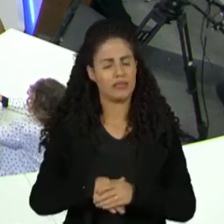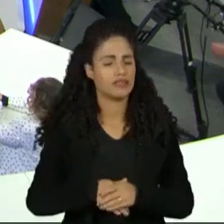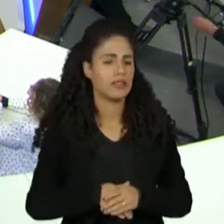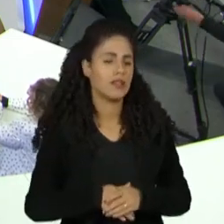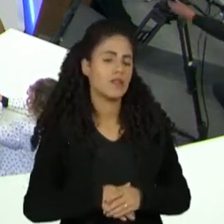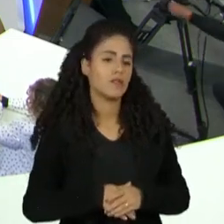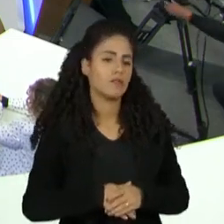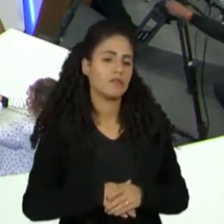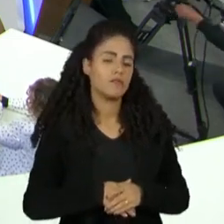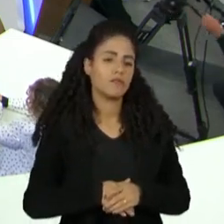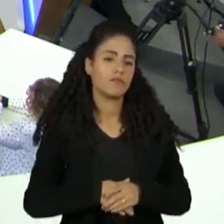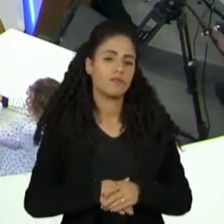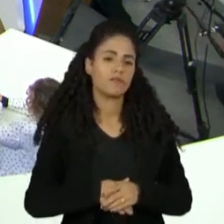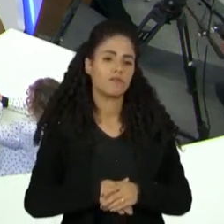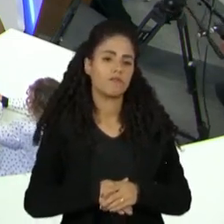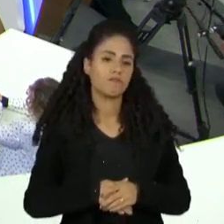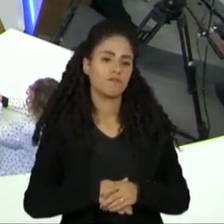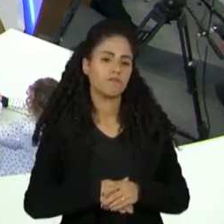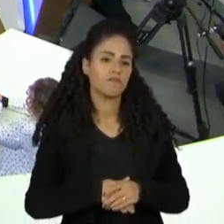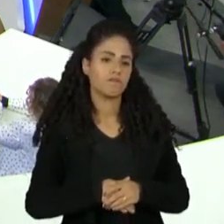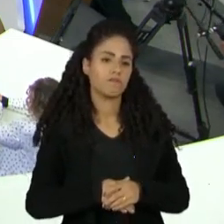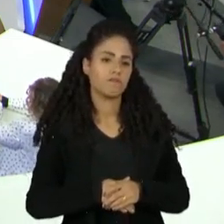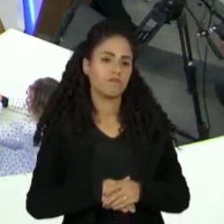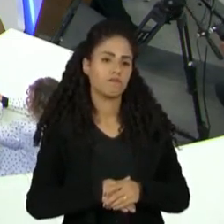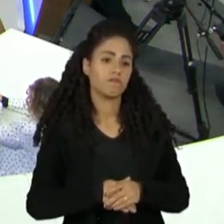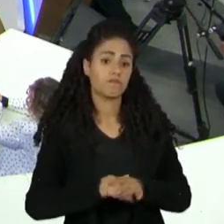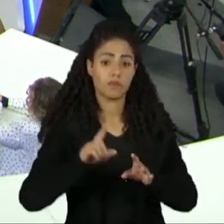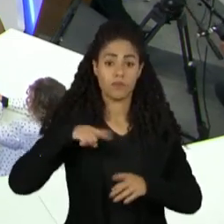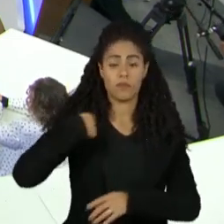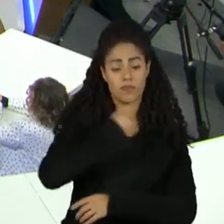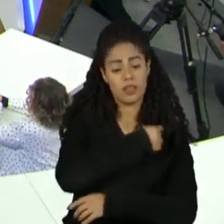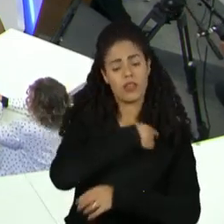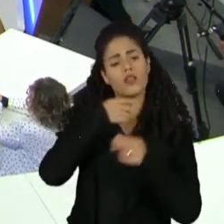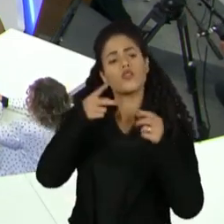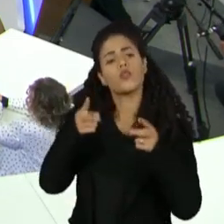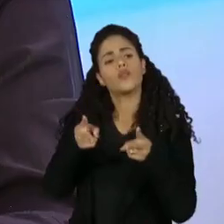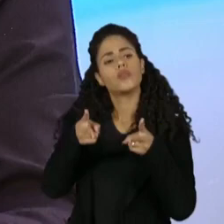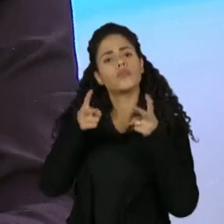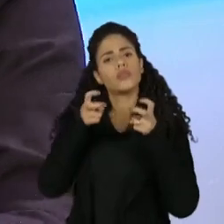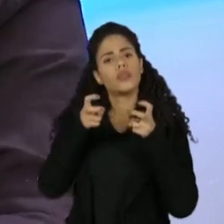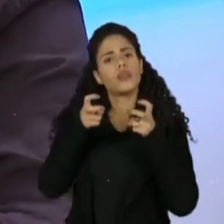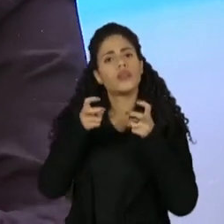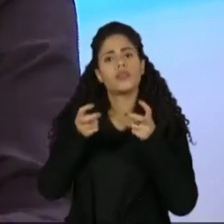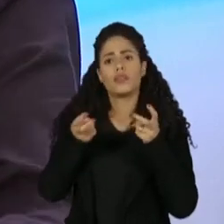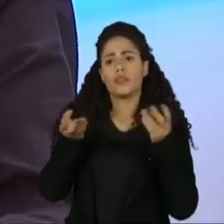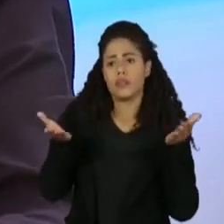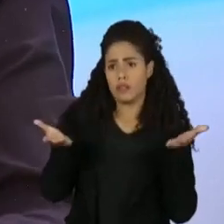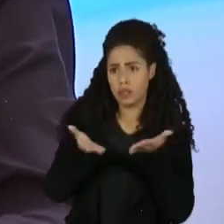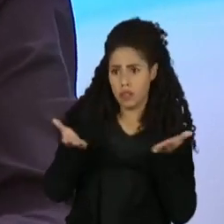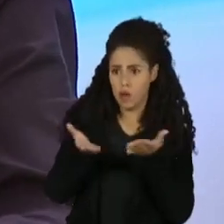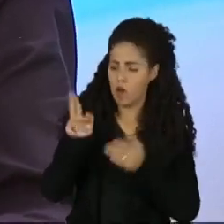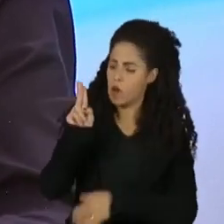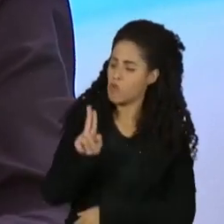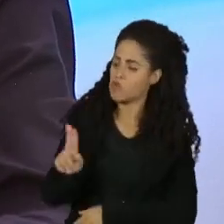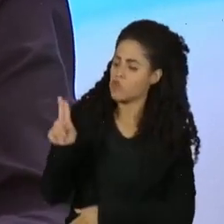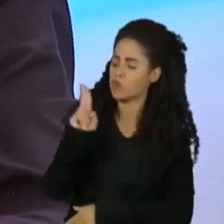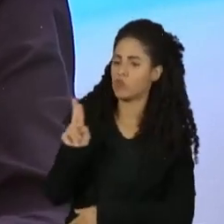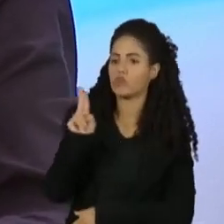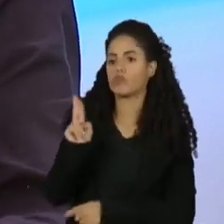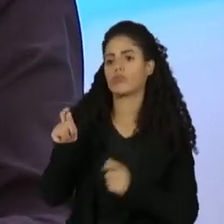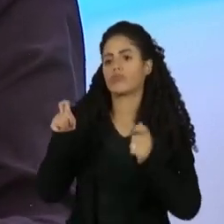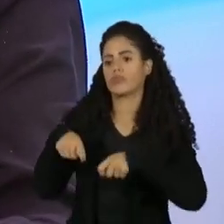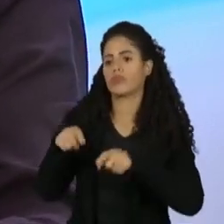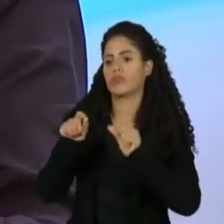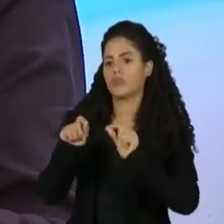Professor, nós vemos, portanto, que uma universidade do tamanho da USP pode ser